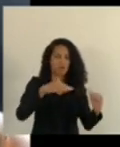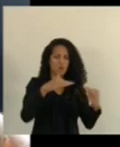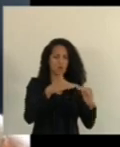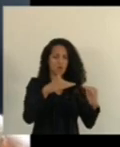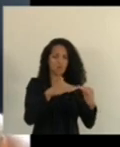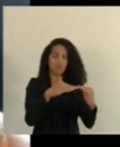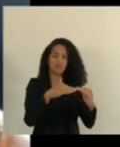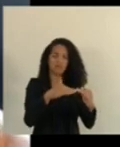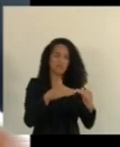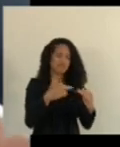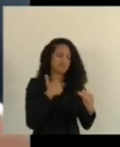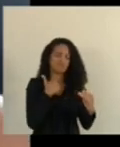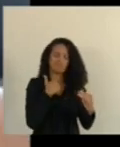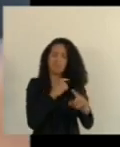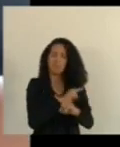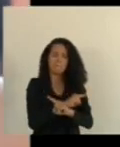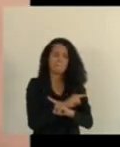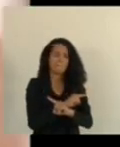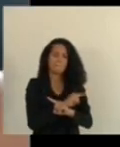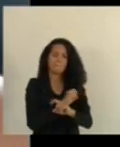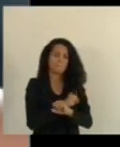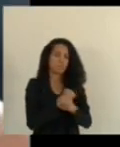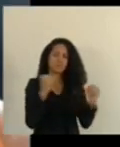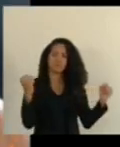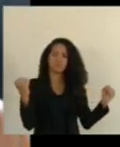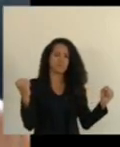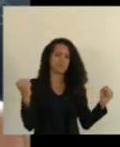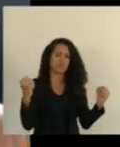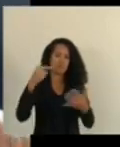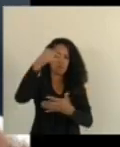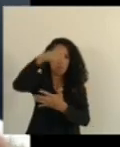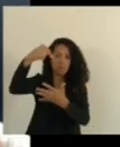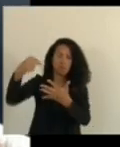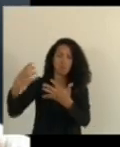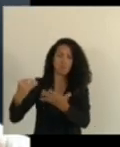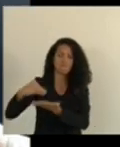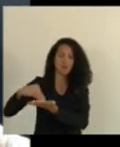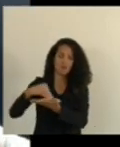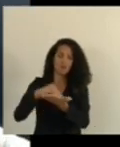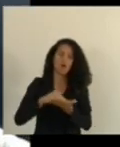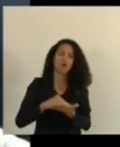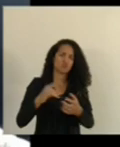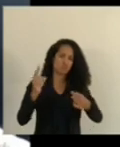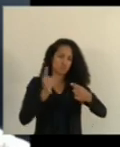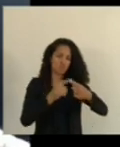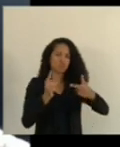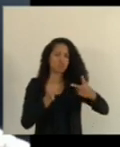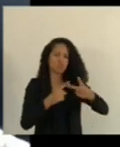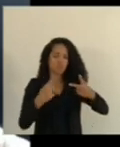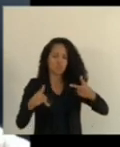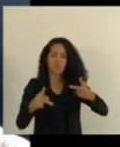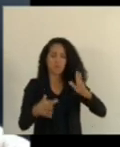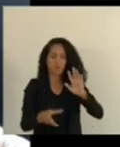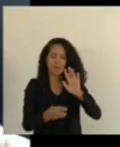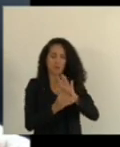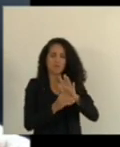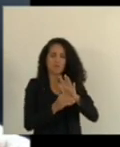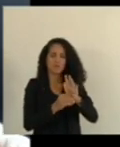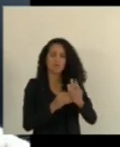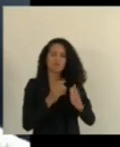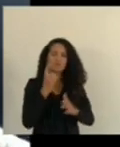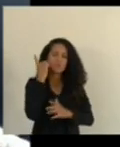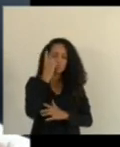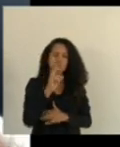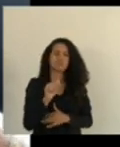razões menos mal que as duas emendas do deputado Luciano consegue